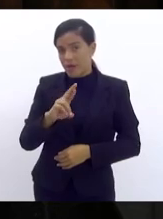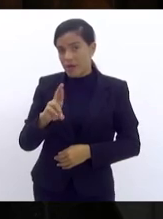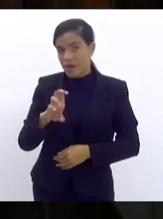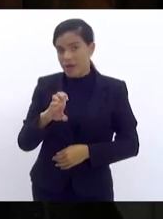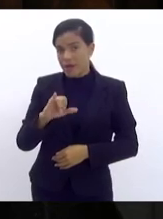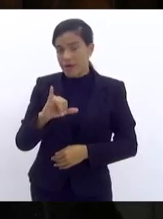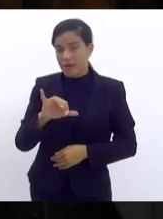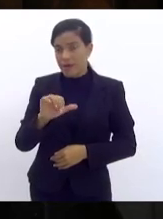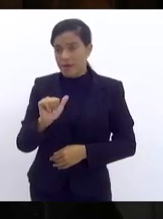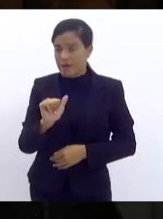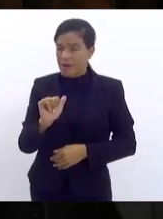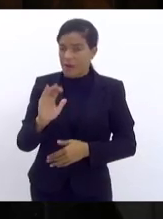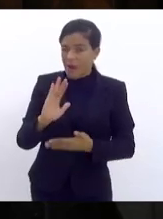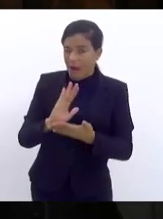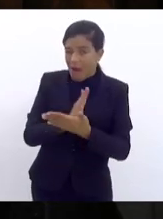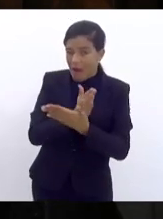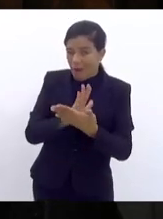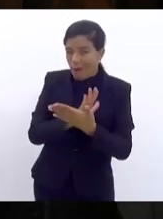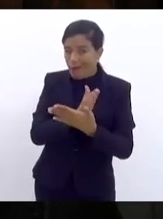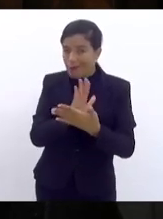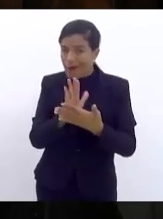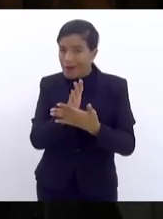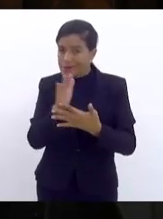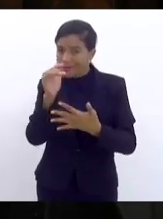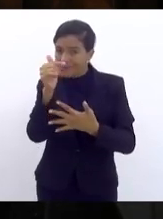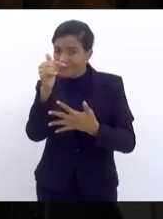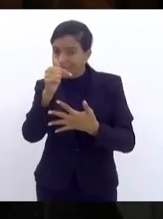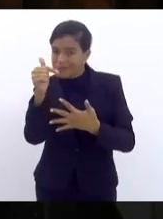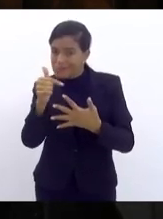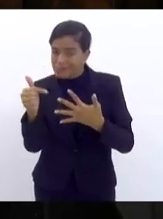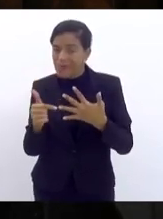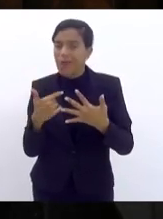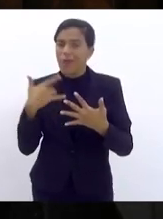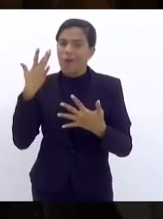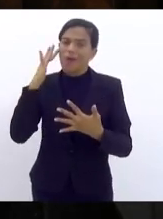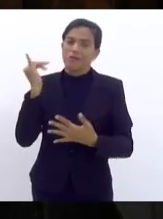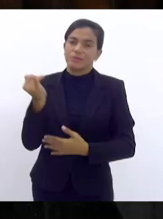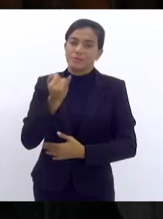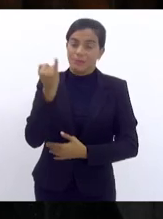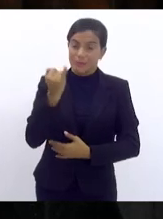algumas questões que eu acho importantíssimas.